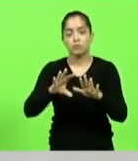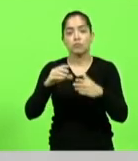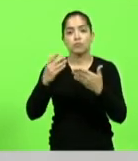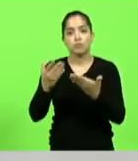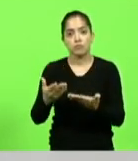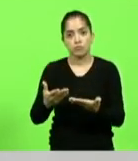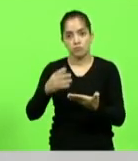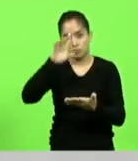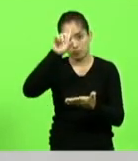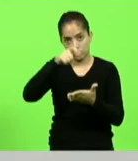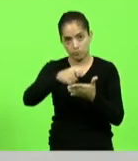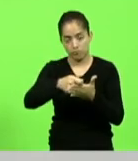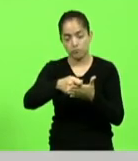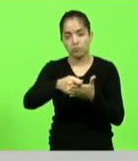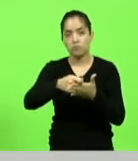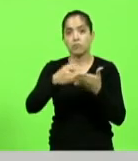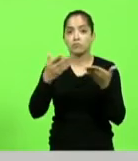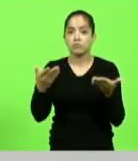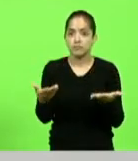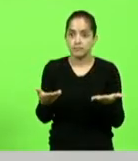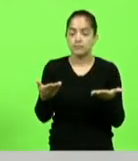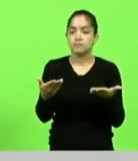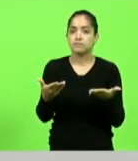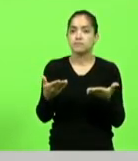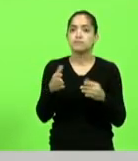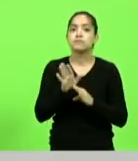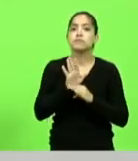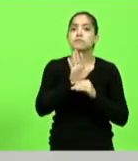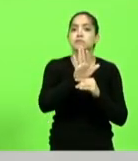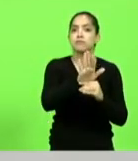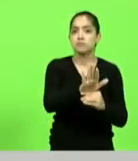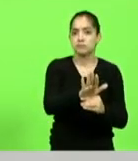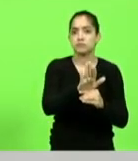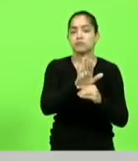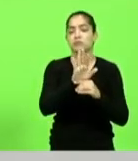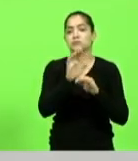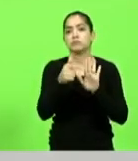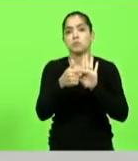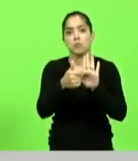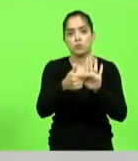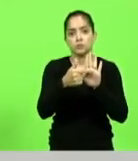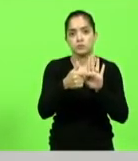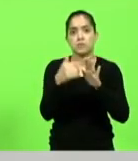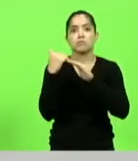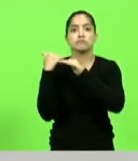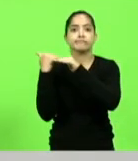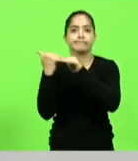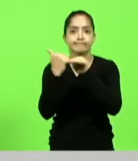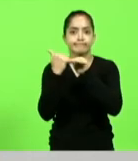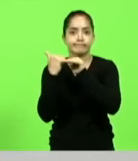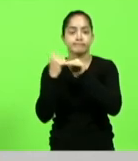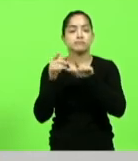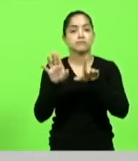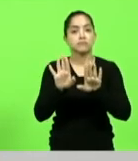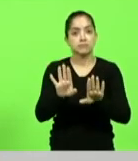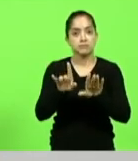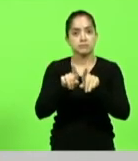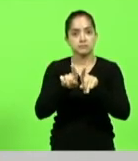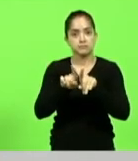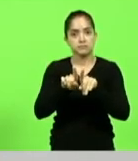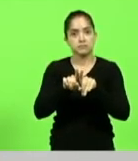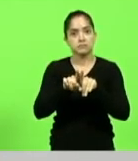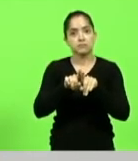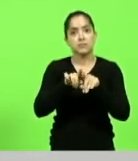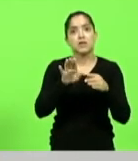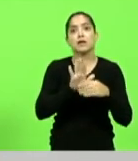decisão então o observatório ele vem para trazer os dados padronizar mas também encaminhar